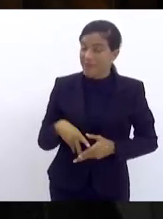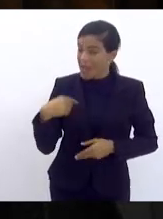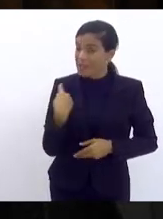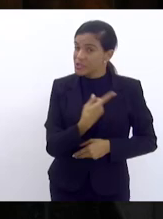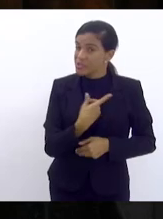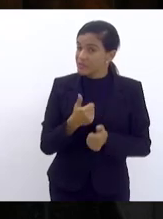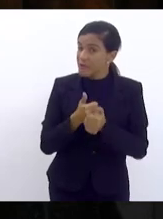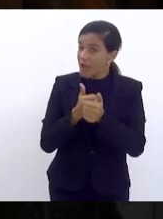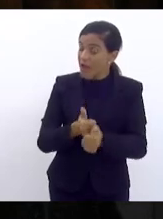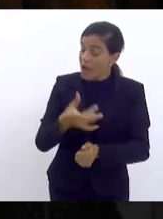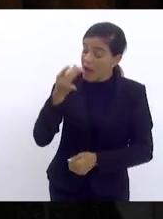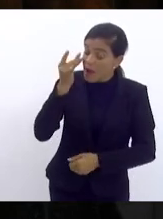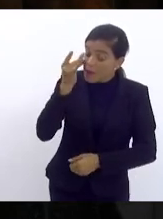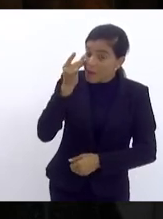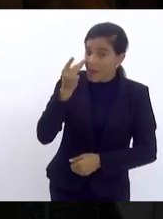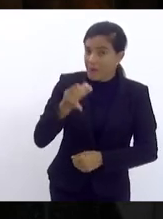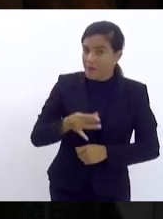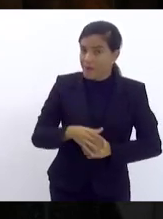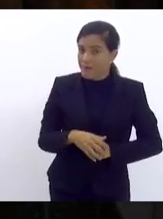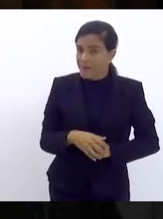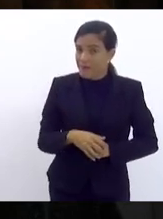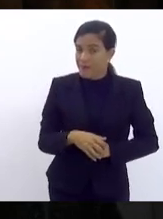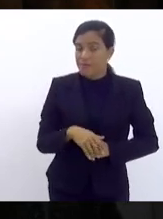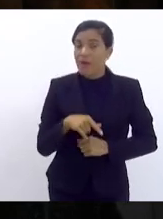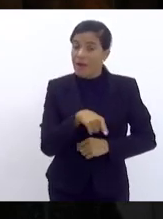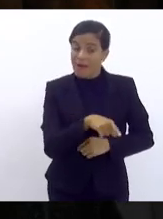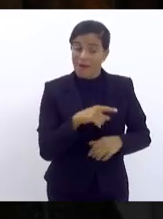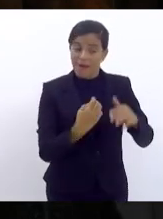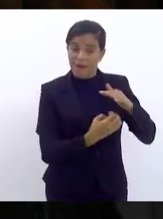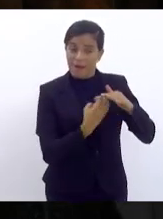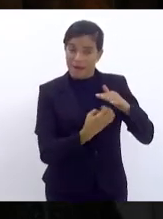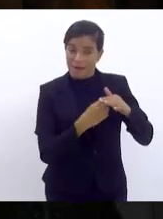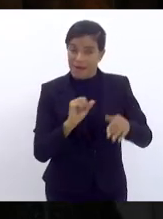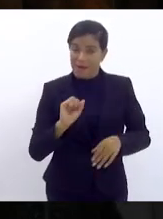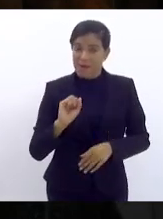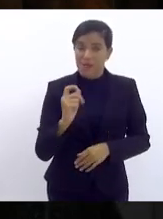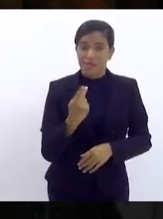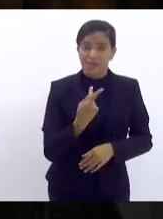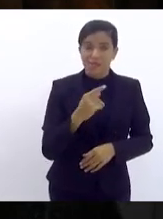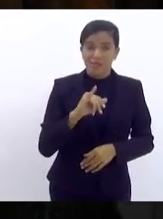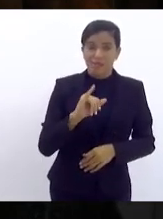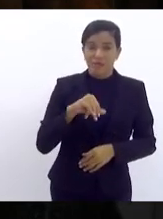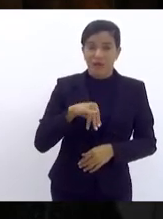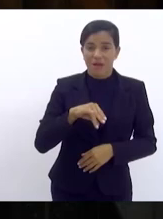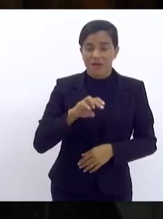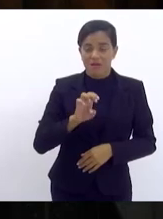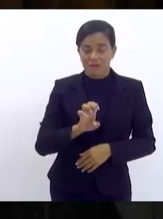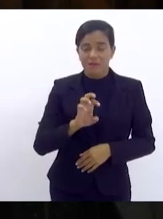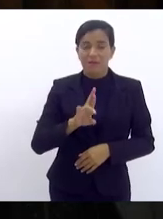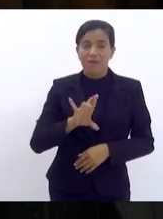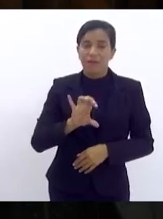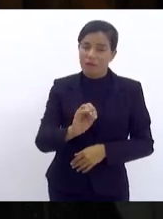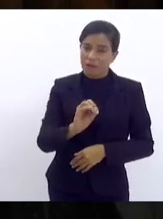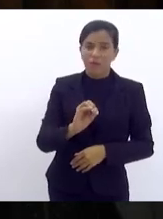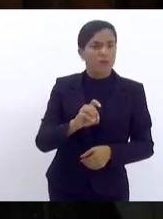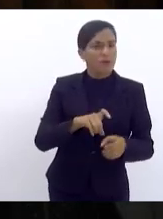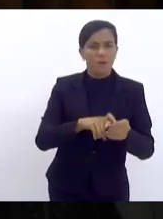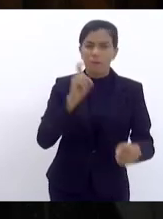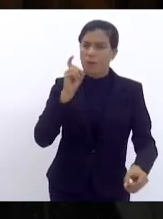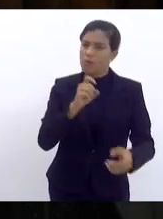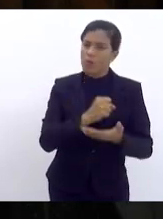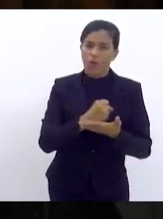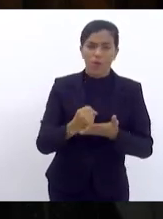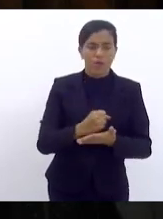acompanhar isso de perto para que essa empresa Shine Rio deixe em breve